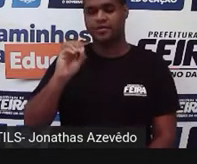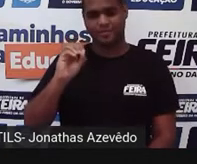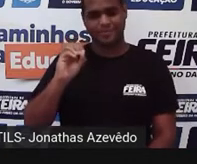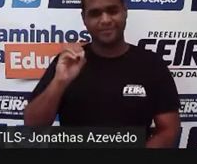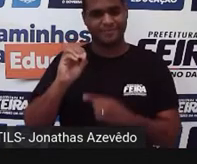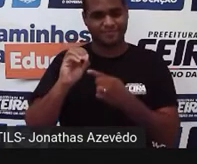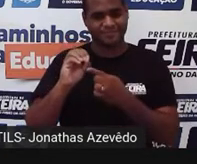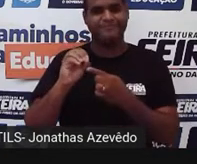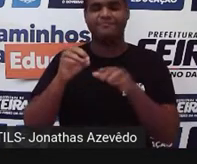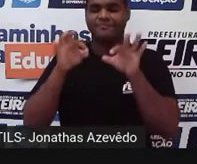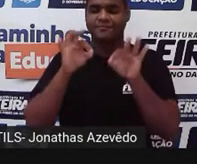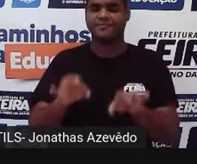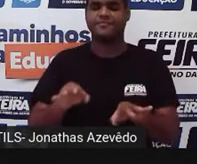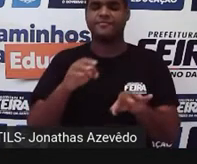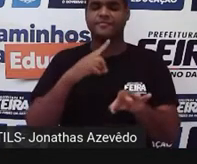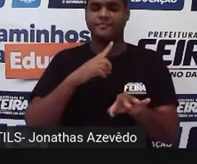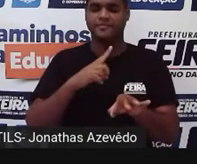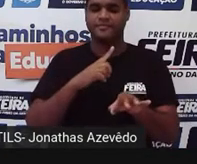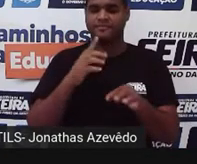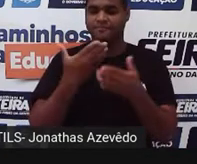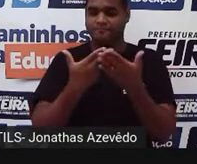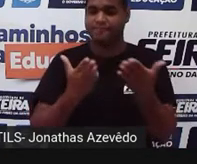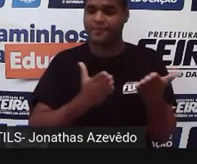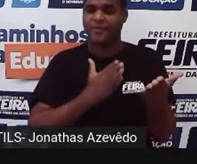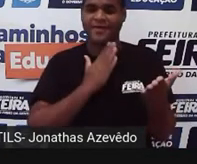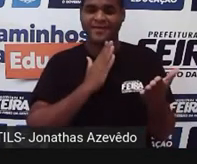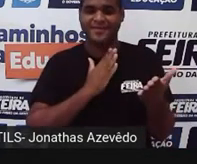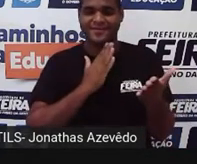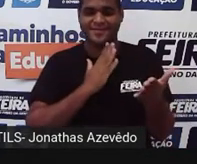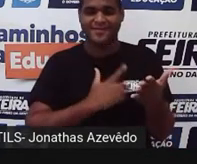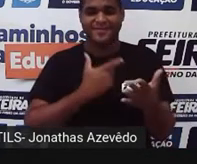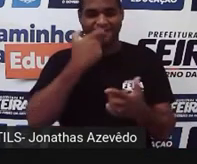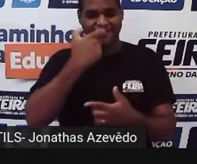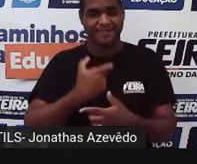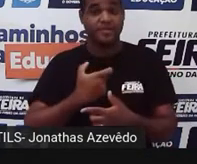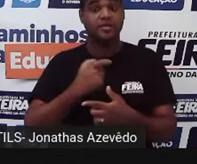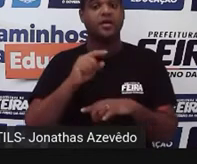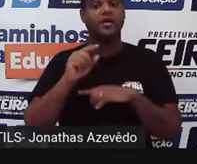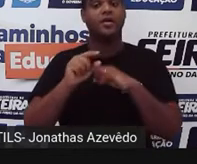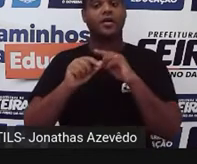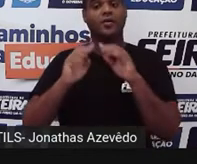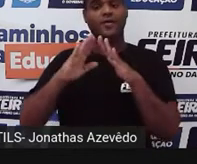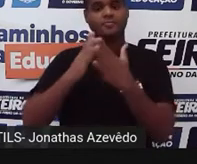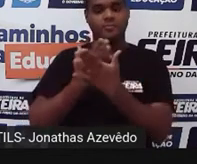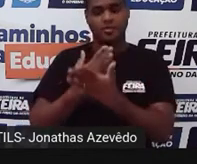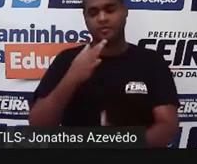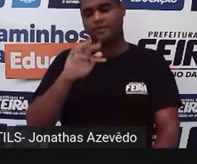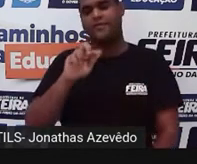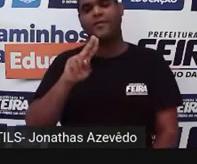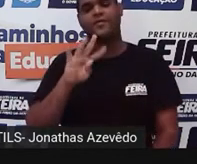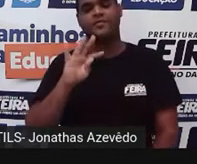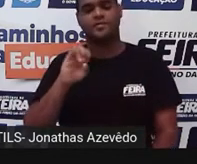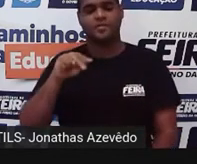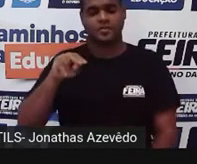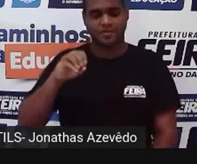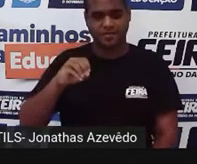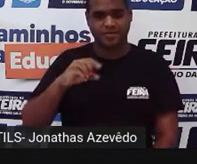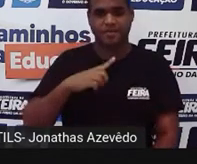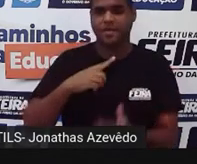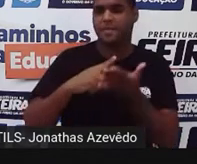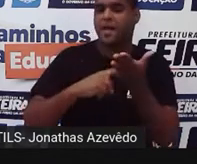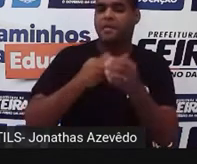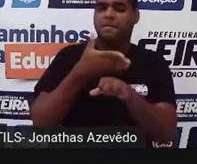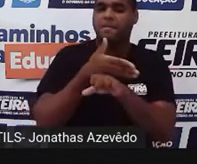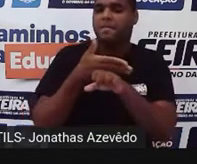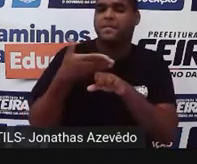com certeza você já deve me conhecer, venho lá da escola municipal Faustino Dias Lima, tenho pele